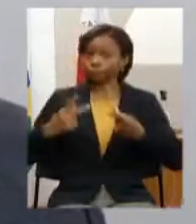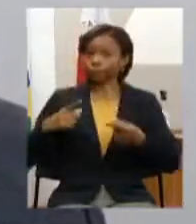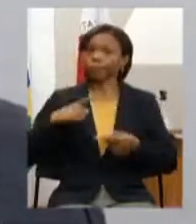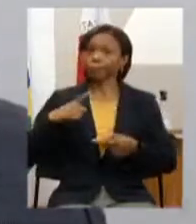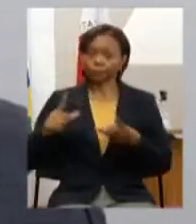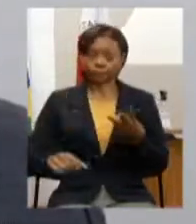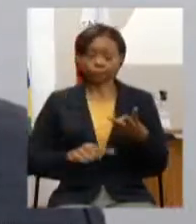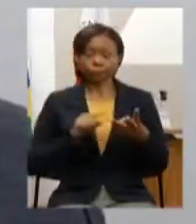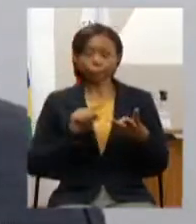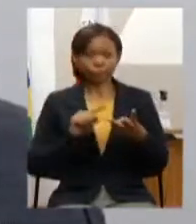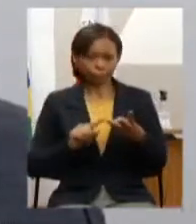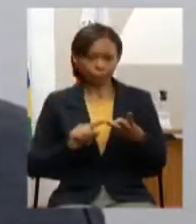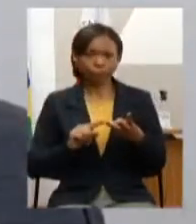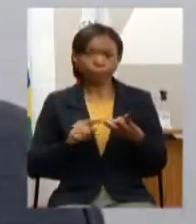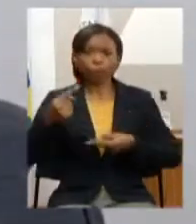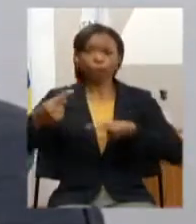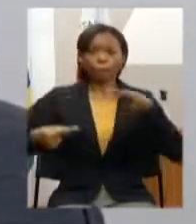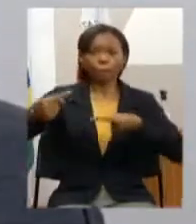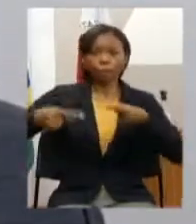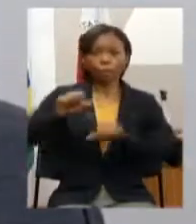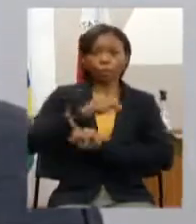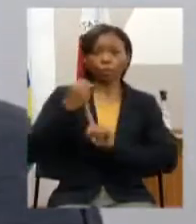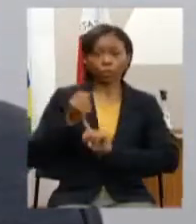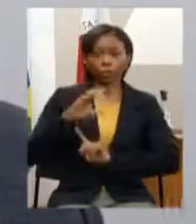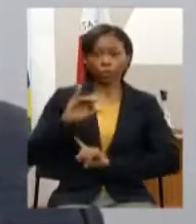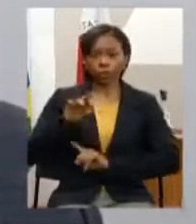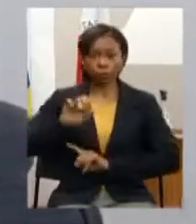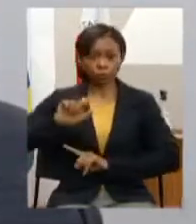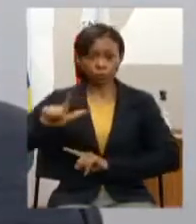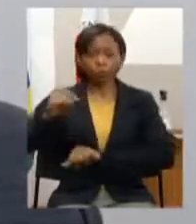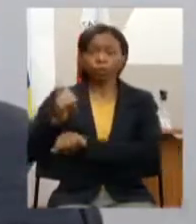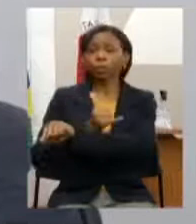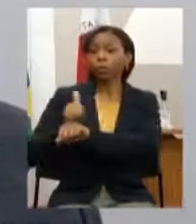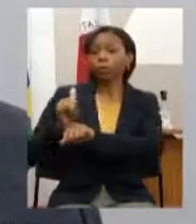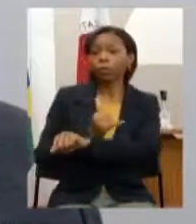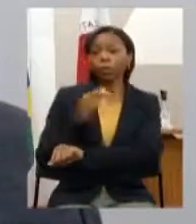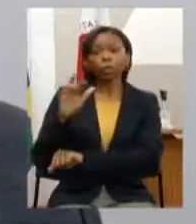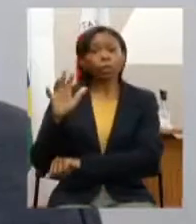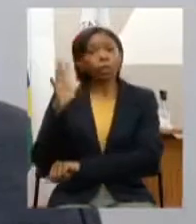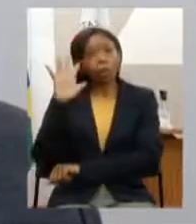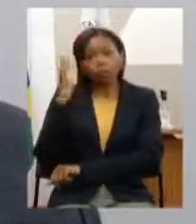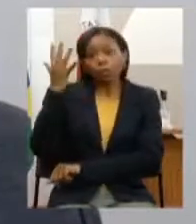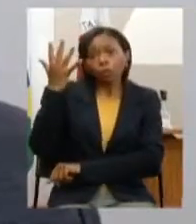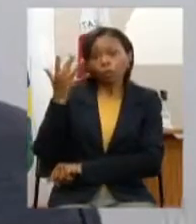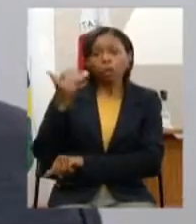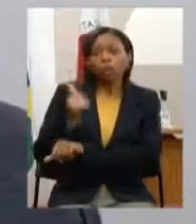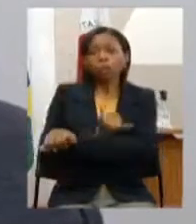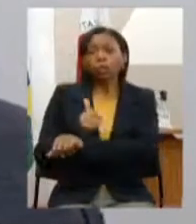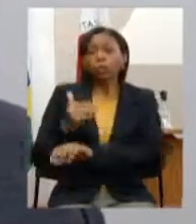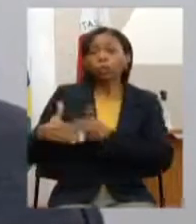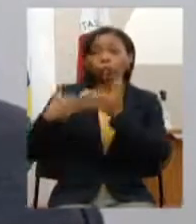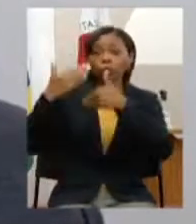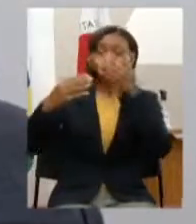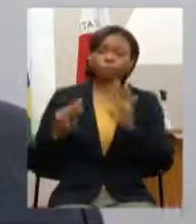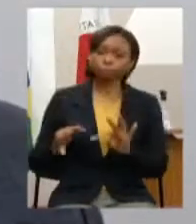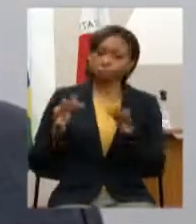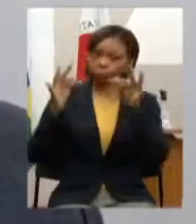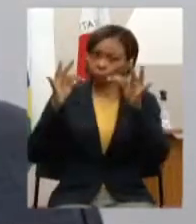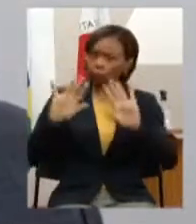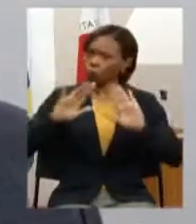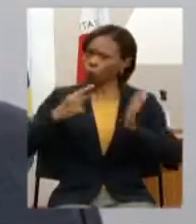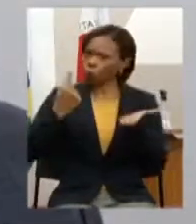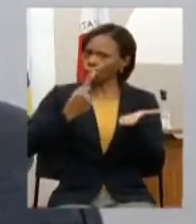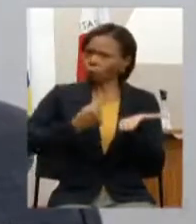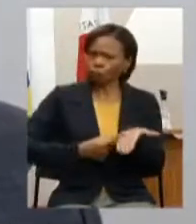discuta com a sociedade civil as estratégias possíveis soluções e alternativas para o desenvolvimento tecnológico sem comprometimento